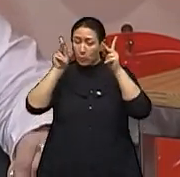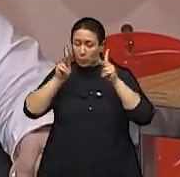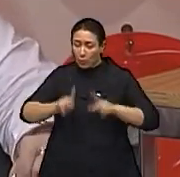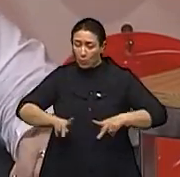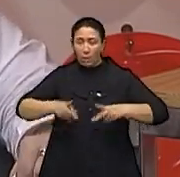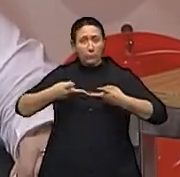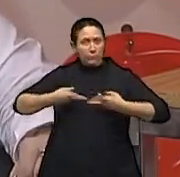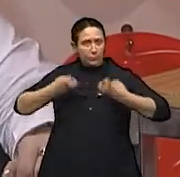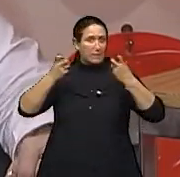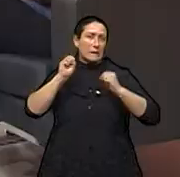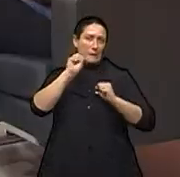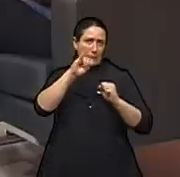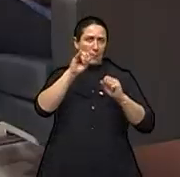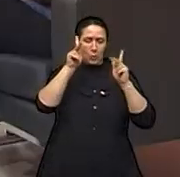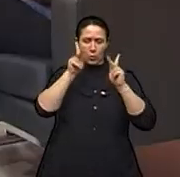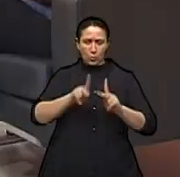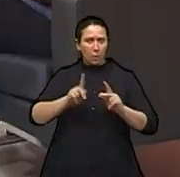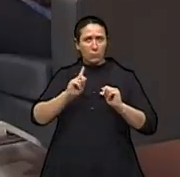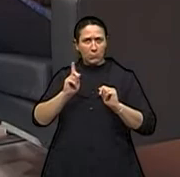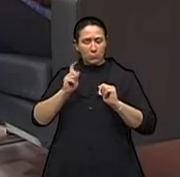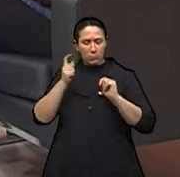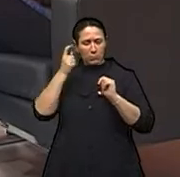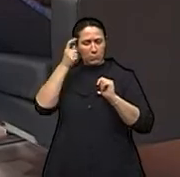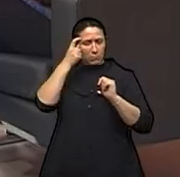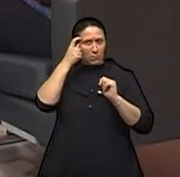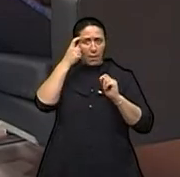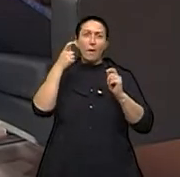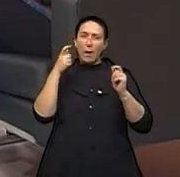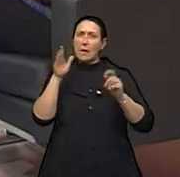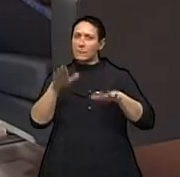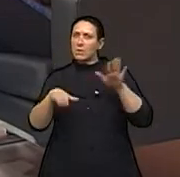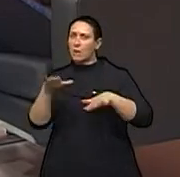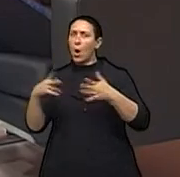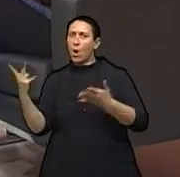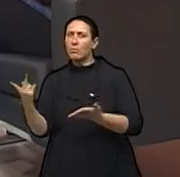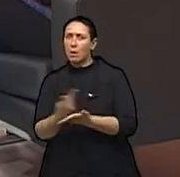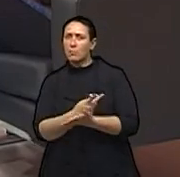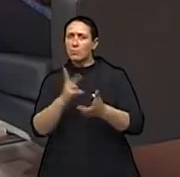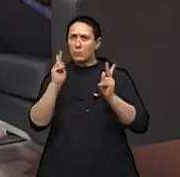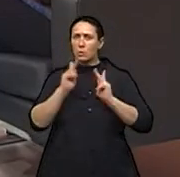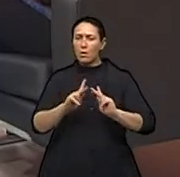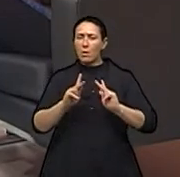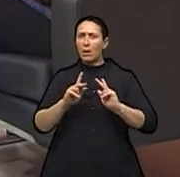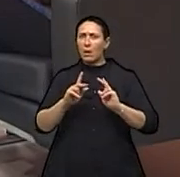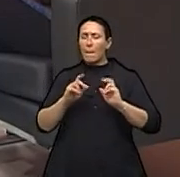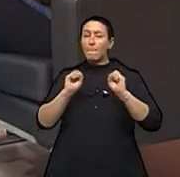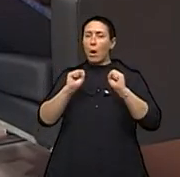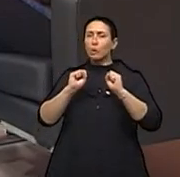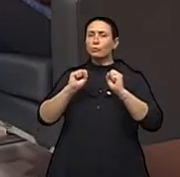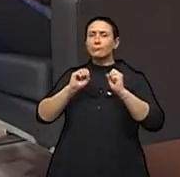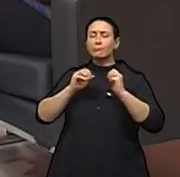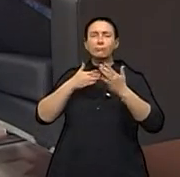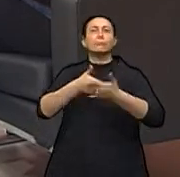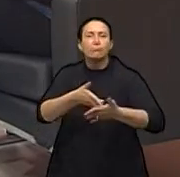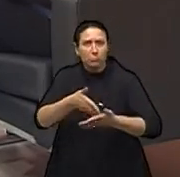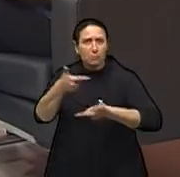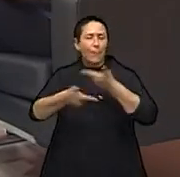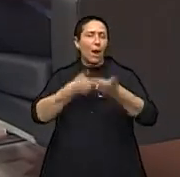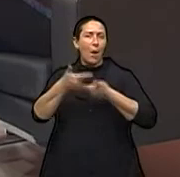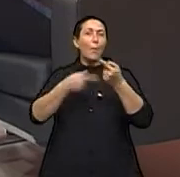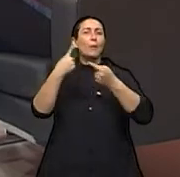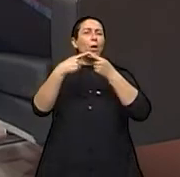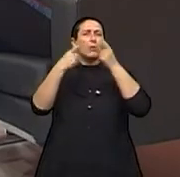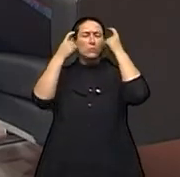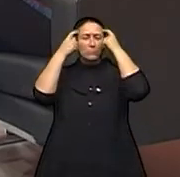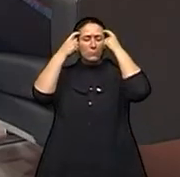colocar o seu lado racional, crítico, que isso, às vezes, também pode bloquear o trabalho. O racional bloqueia muita coisa,